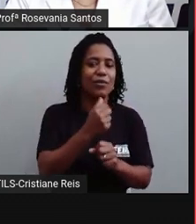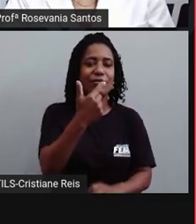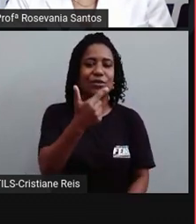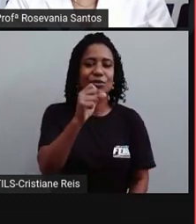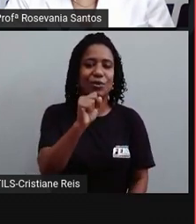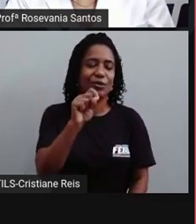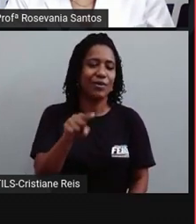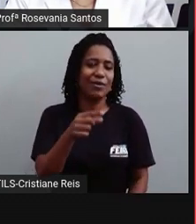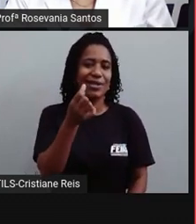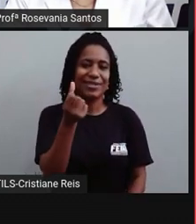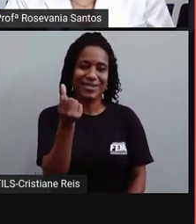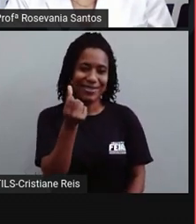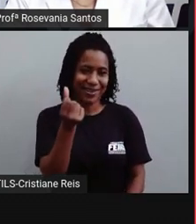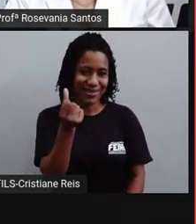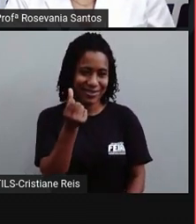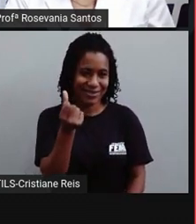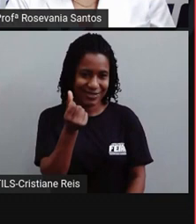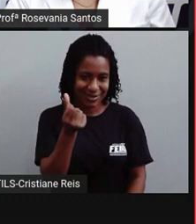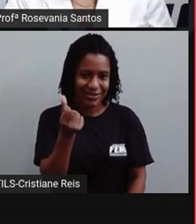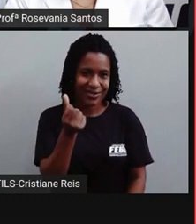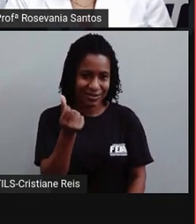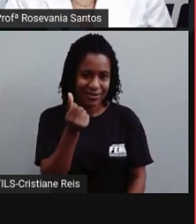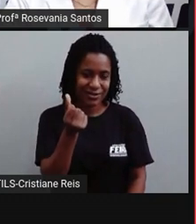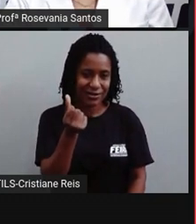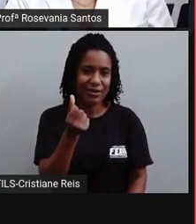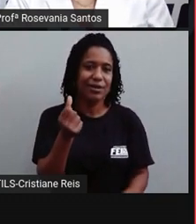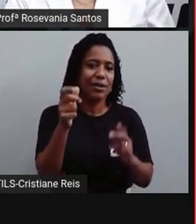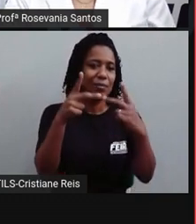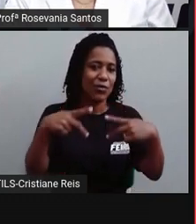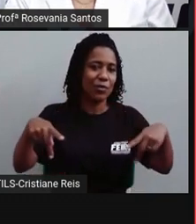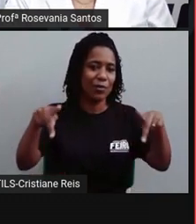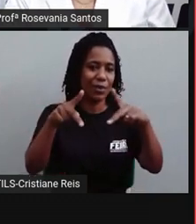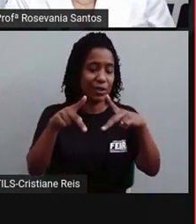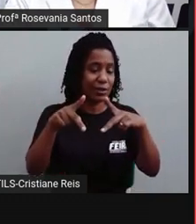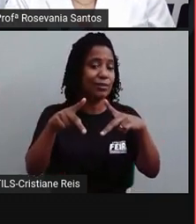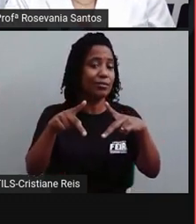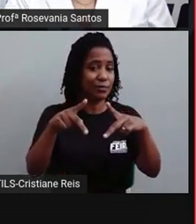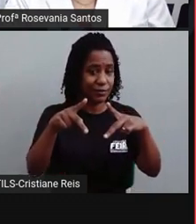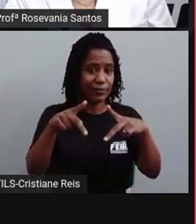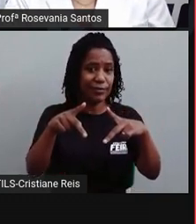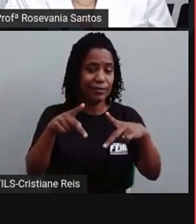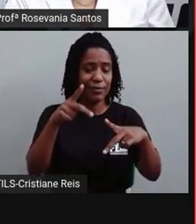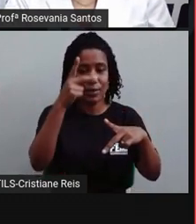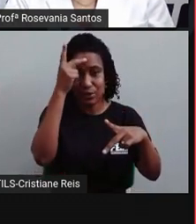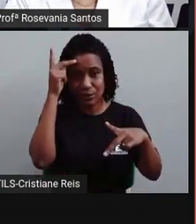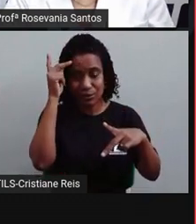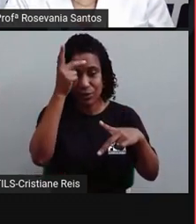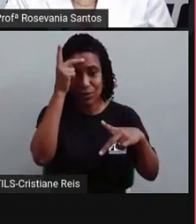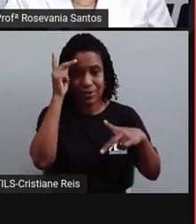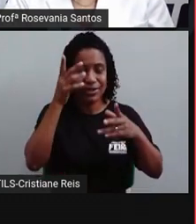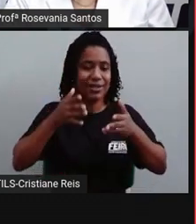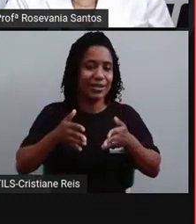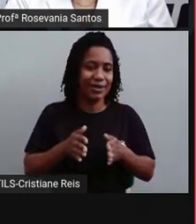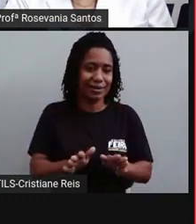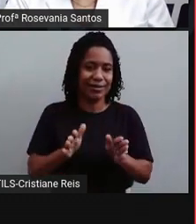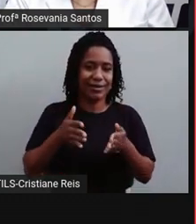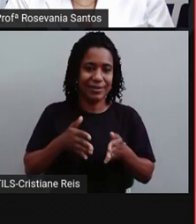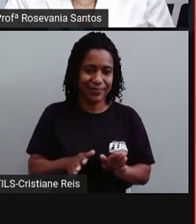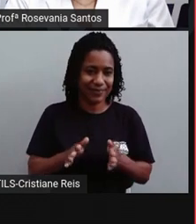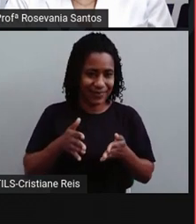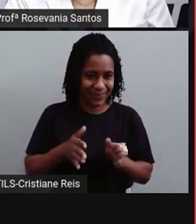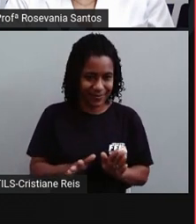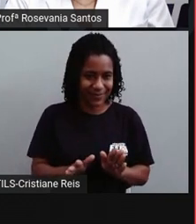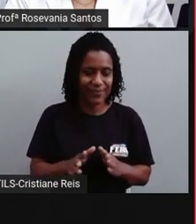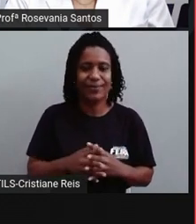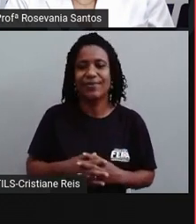28,6, né, no caso da população em mil, né, de habitantes, ou seja, de pessoas que nasceram.